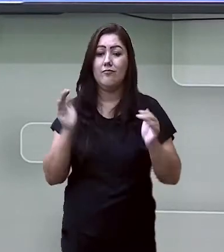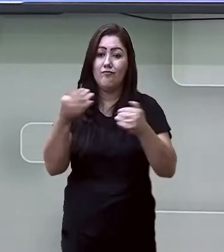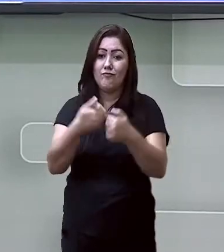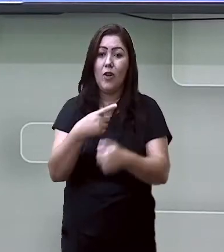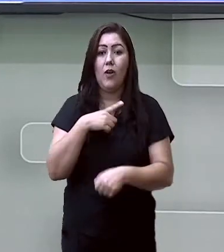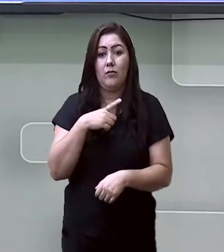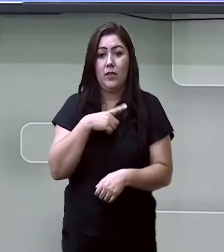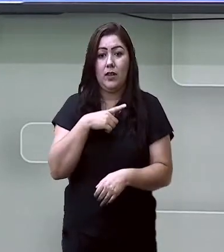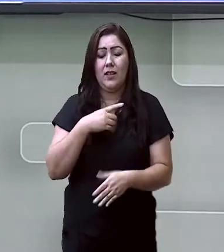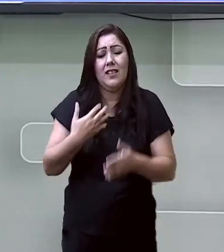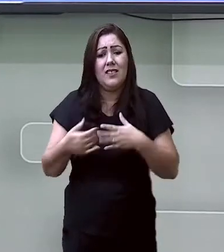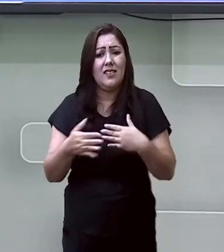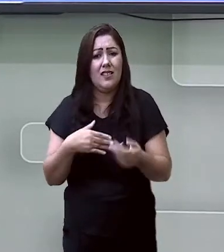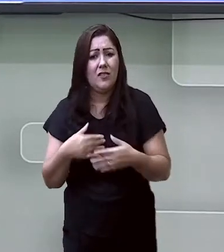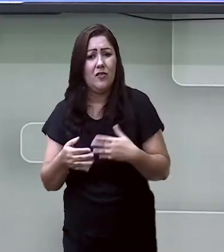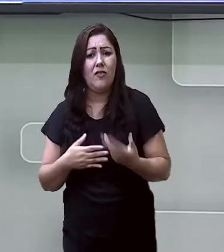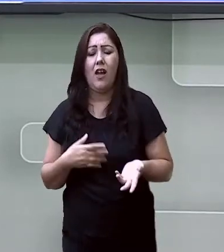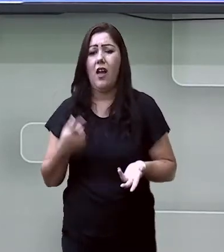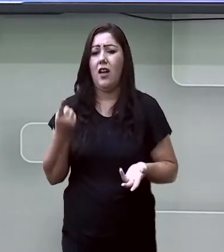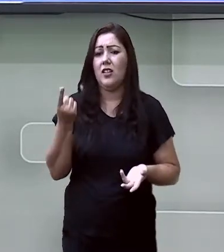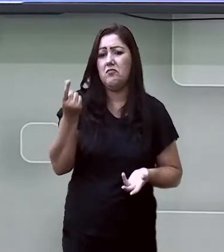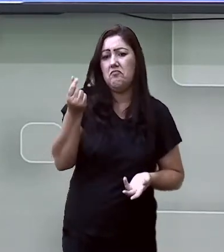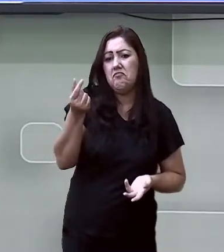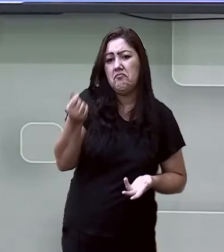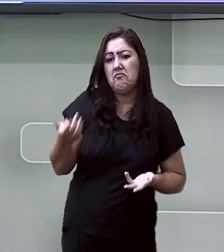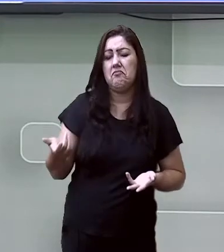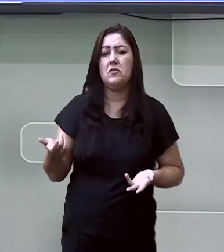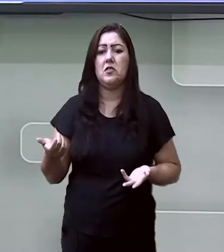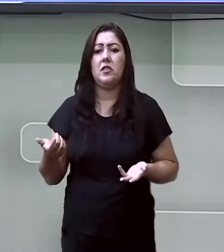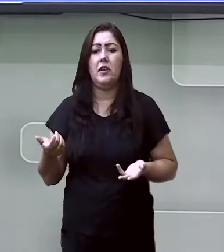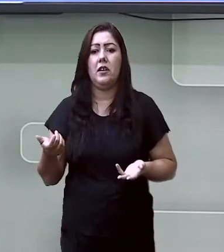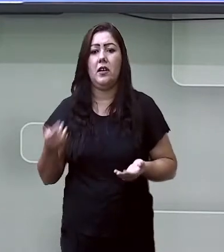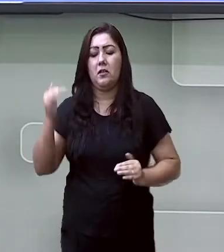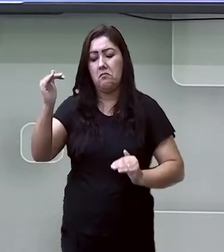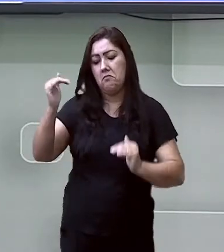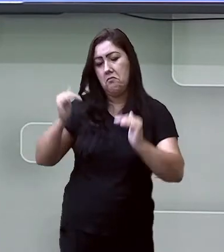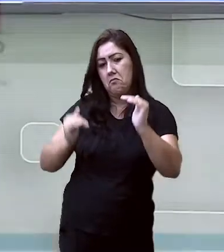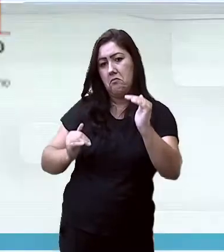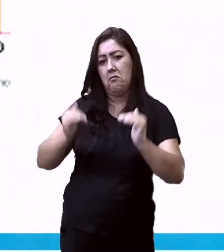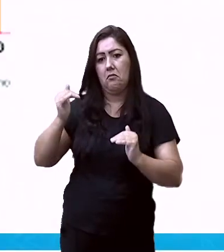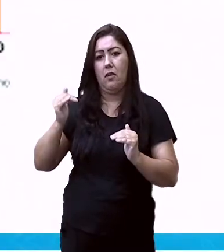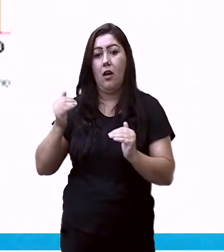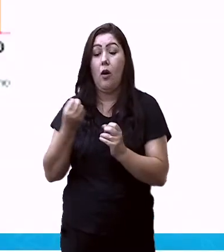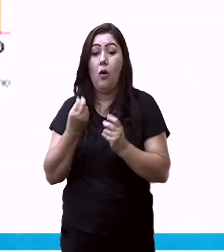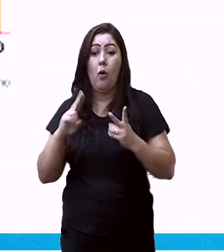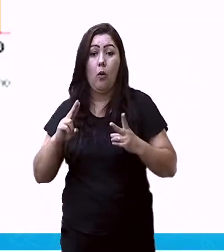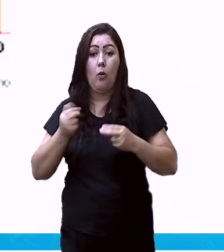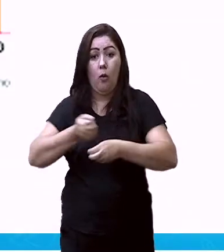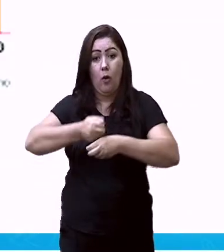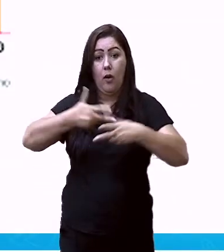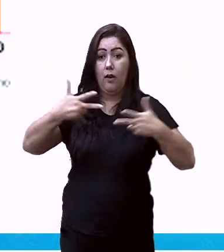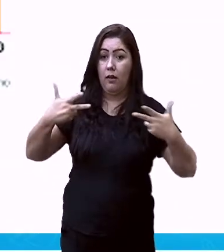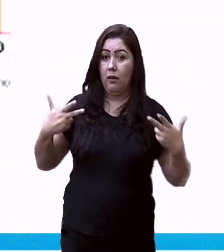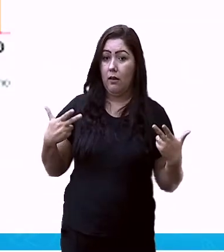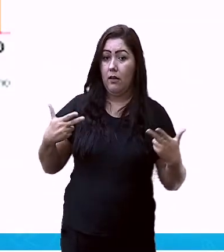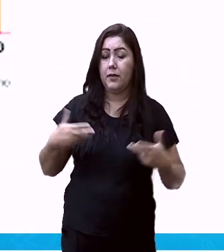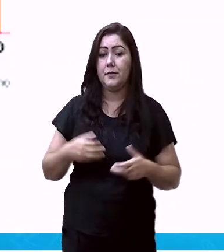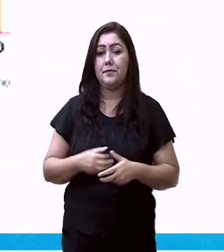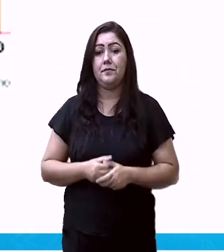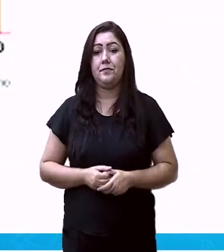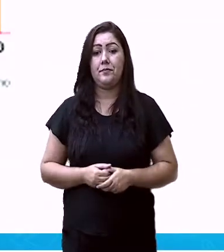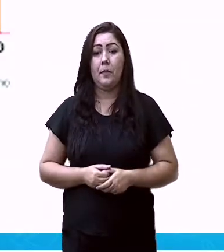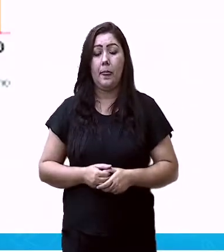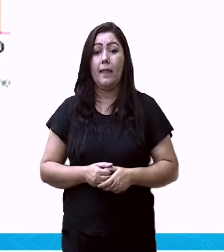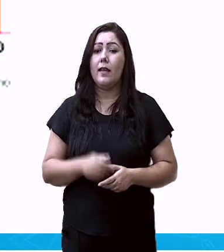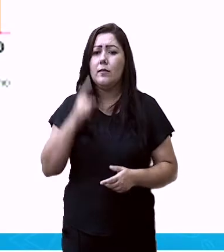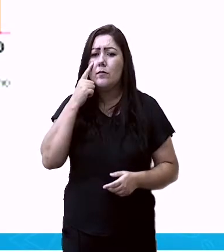classe social. Podemos perceber, observando o ano de 2010, que em uma década essa prevalência